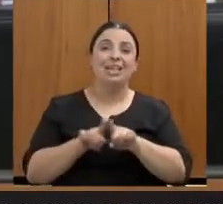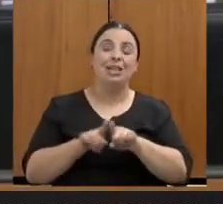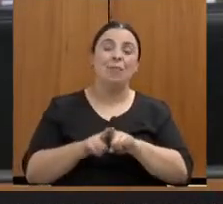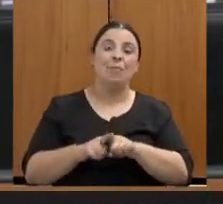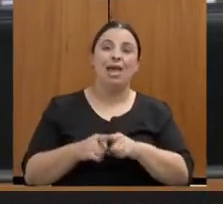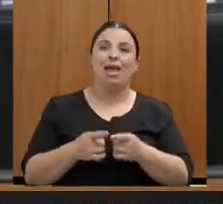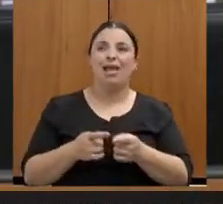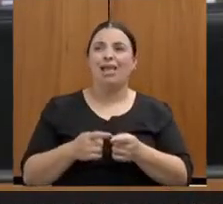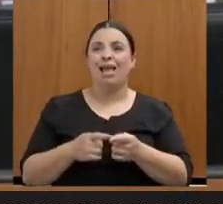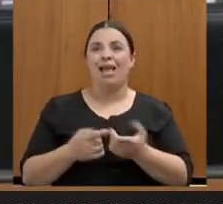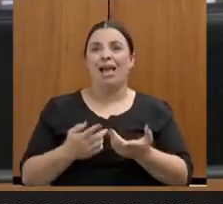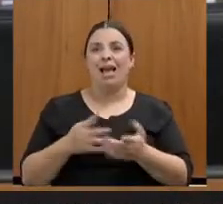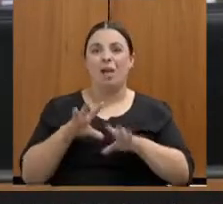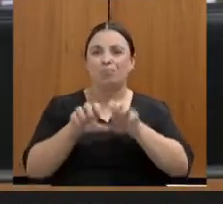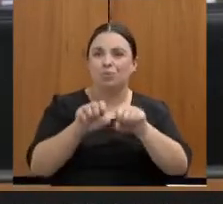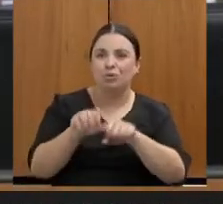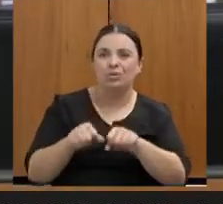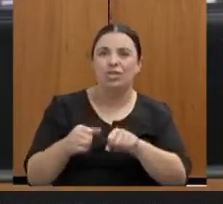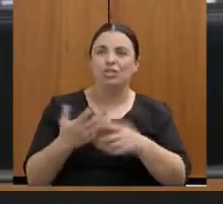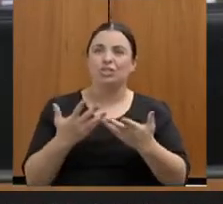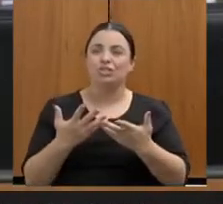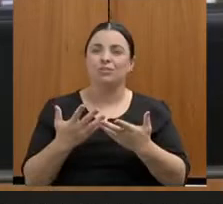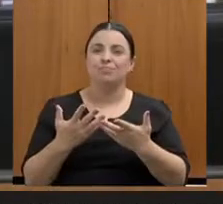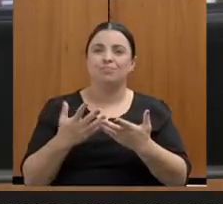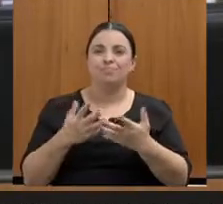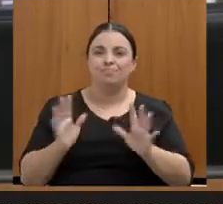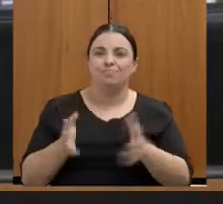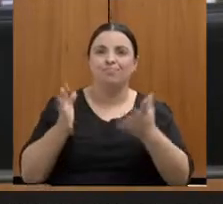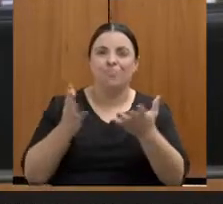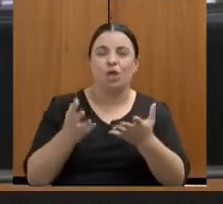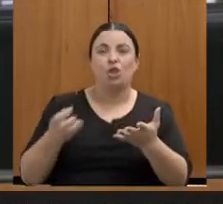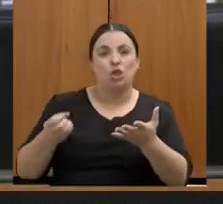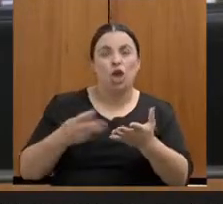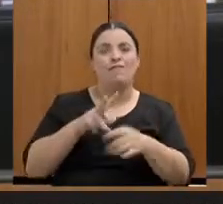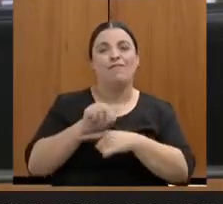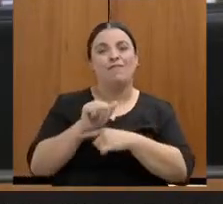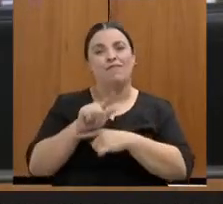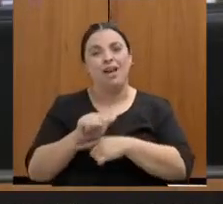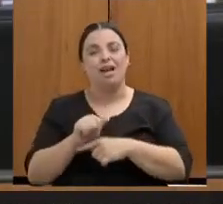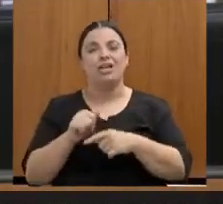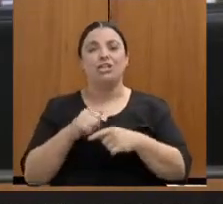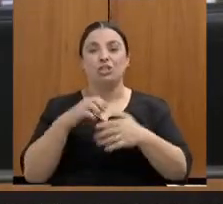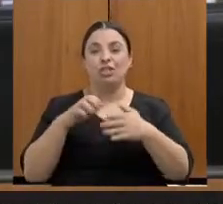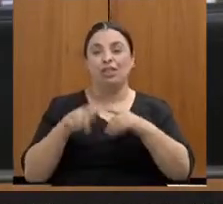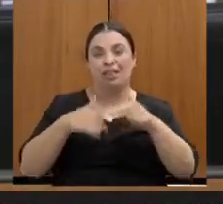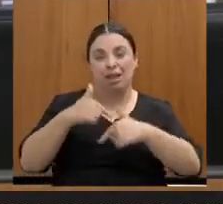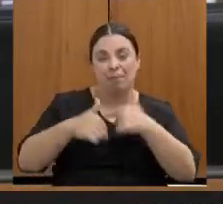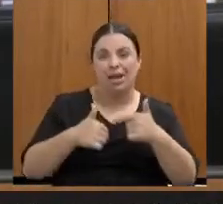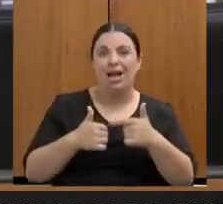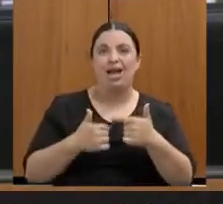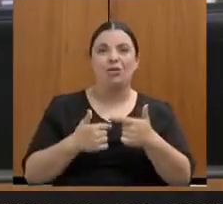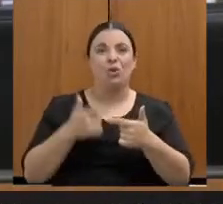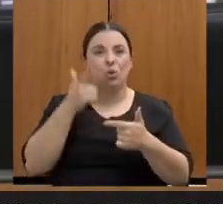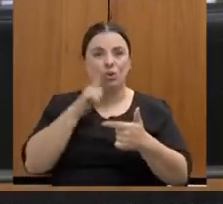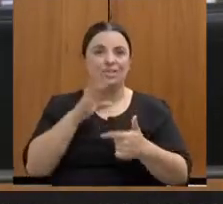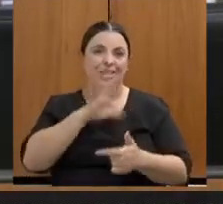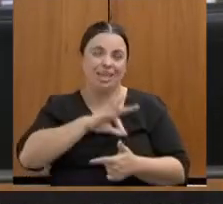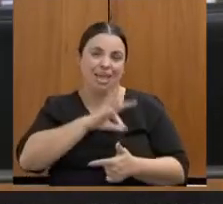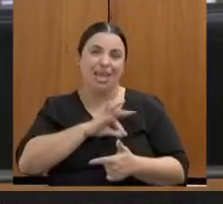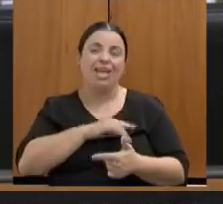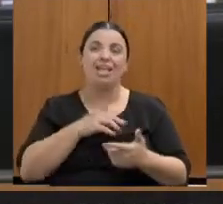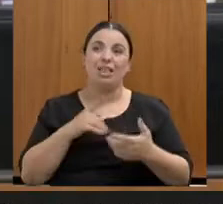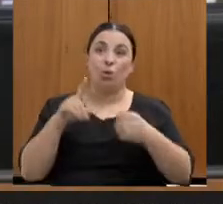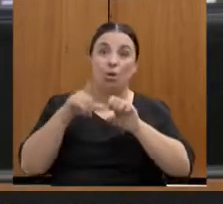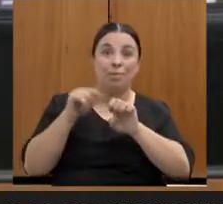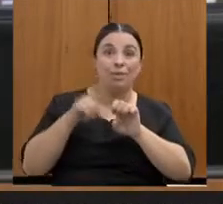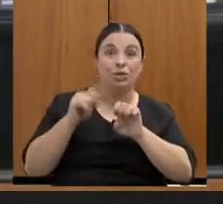renda, passando também pela questão do empreendedorismo, que é uma forma hoje de também colaborar para que essas mulheres